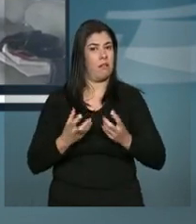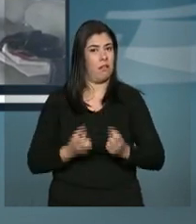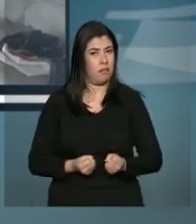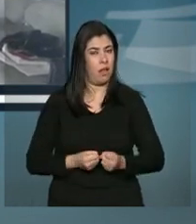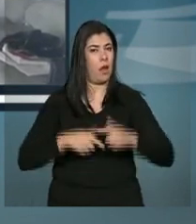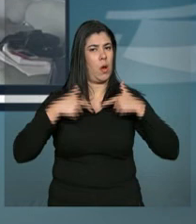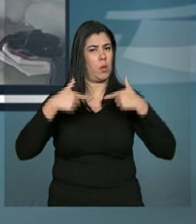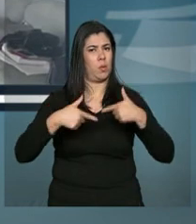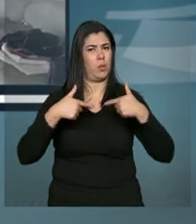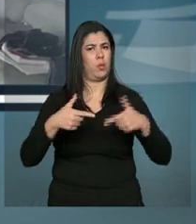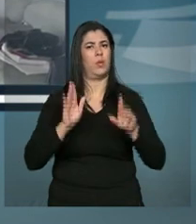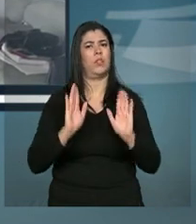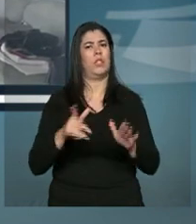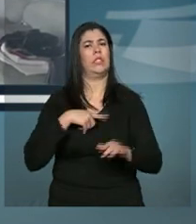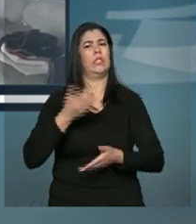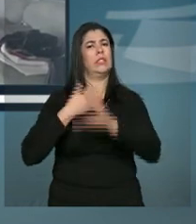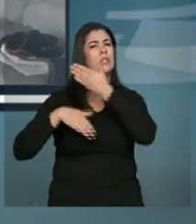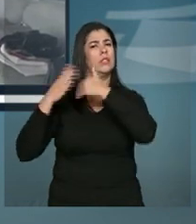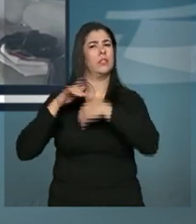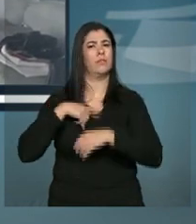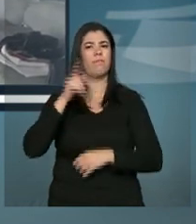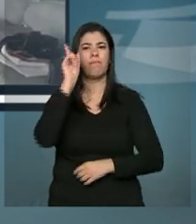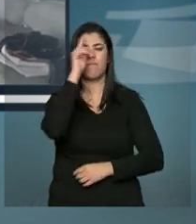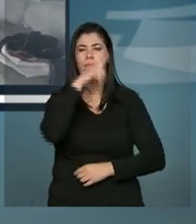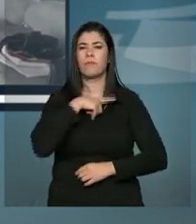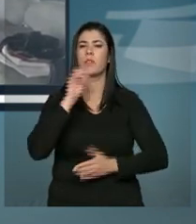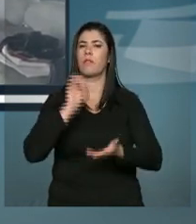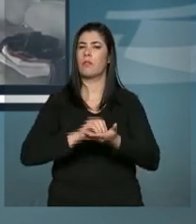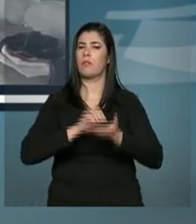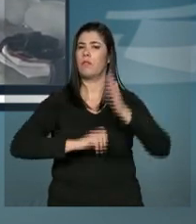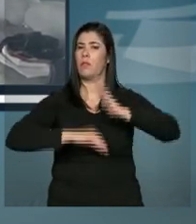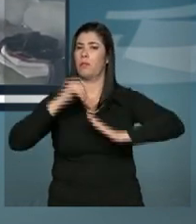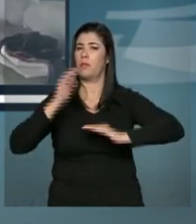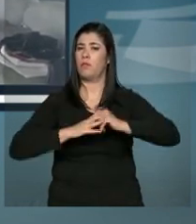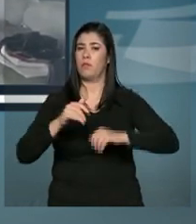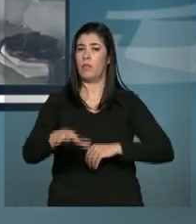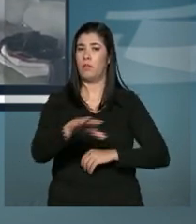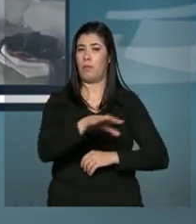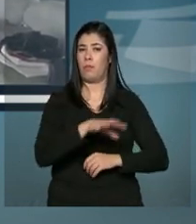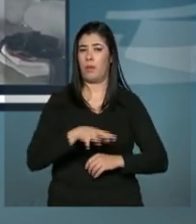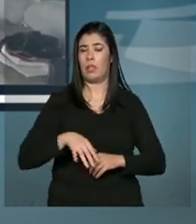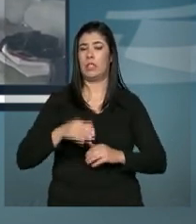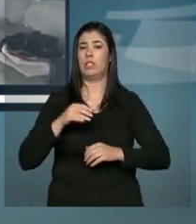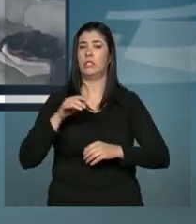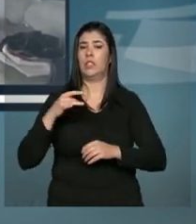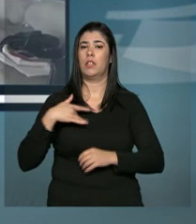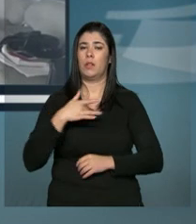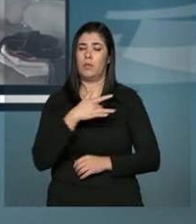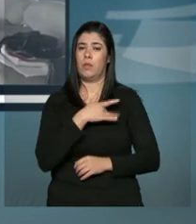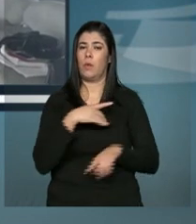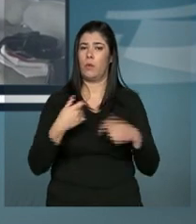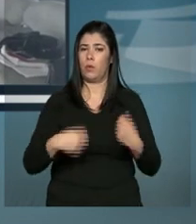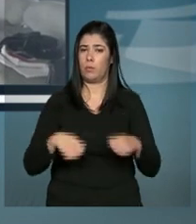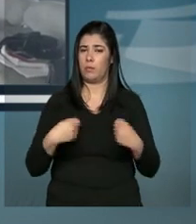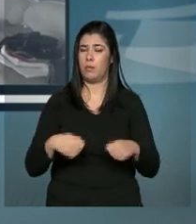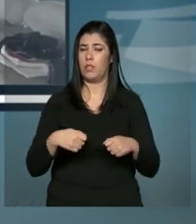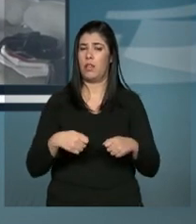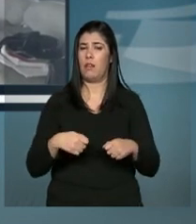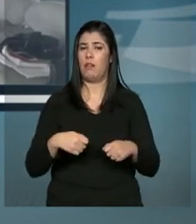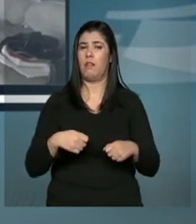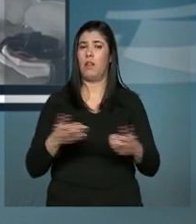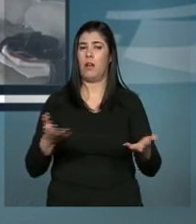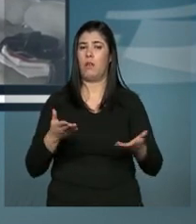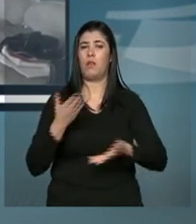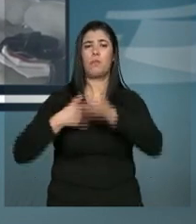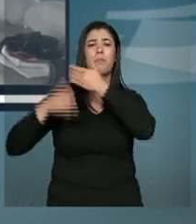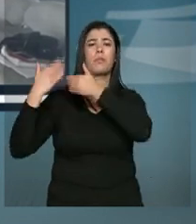bandeira. Nós tínhamos dificuldades de ter profissionais nas unidades para atender as pessoas que mais precisam. E hoje, isso é uma realidade